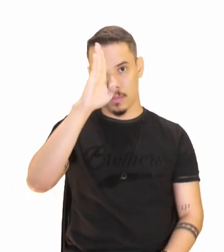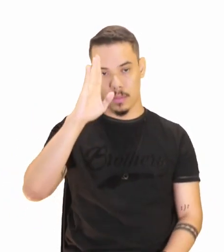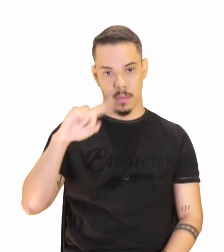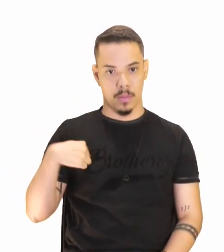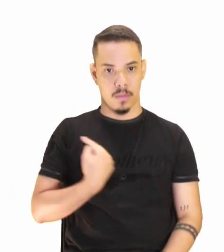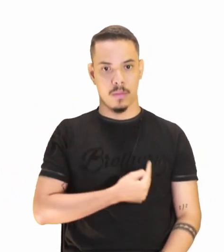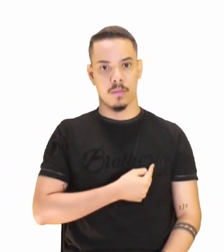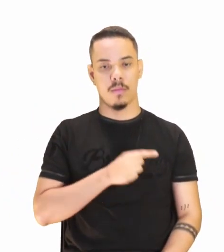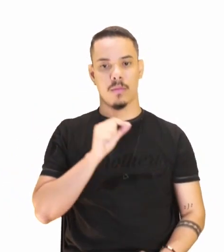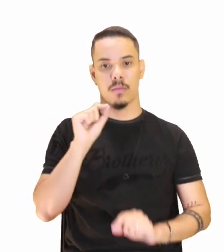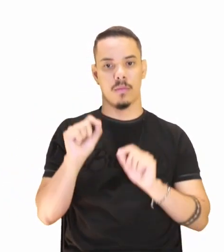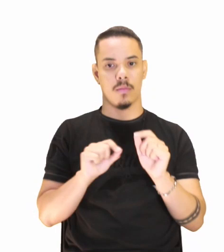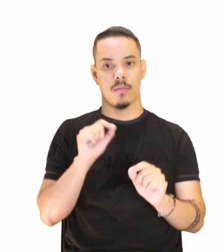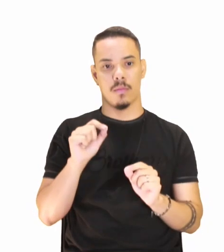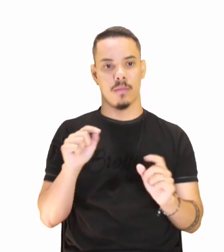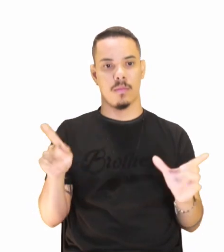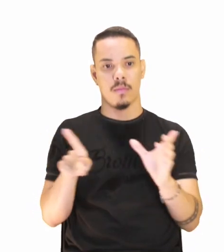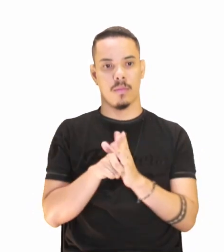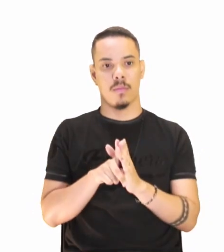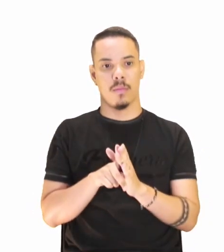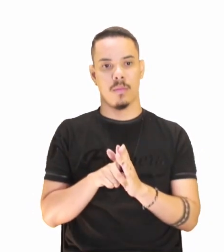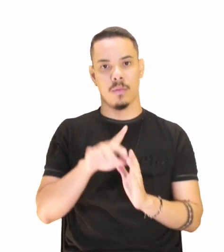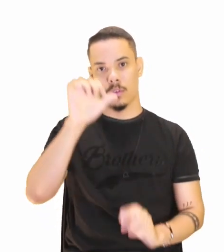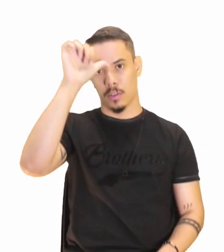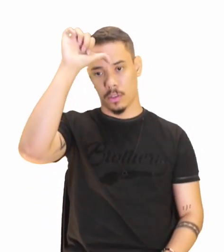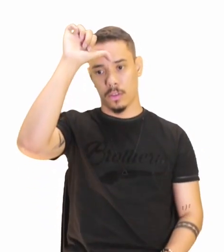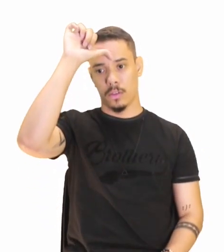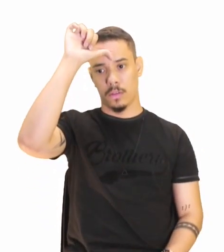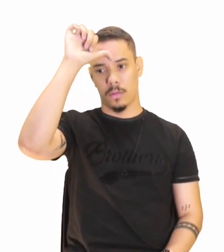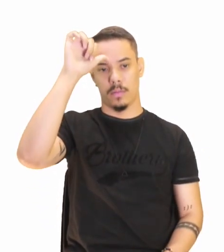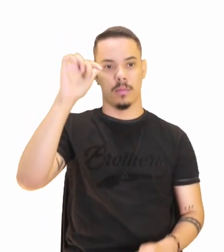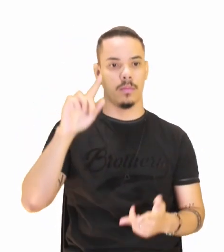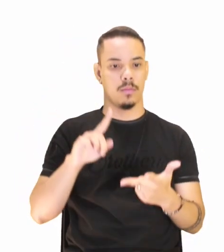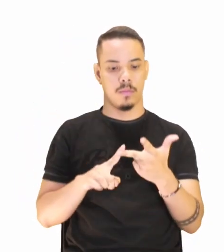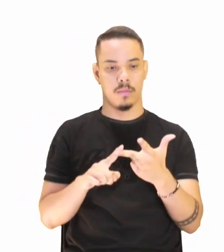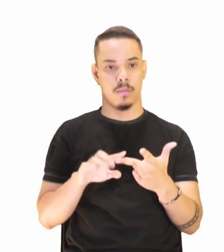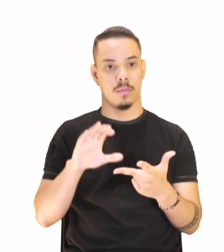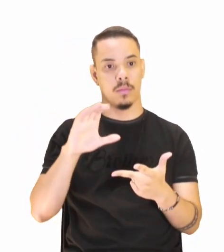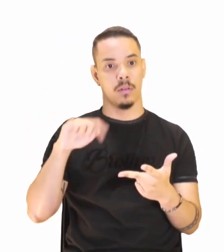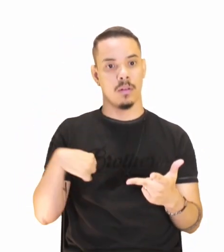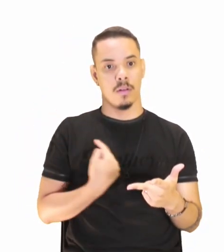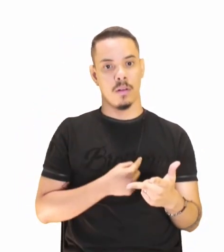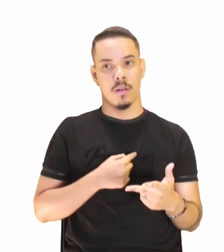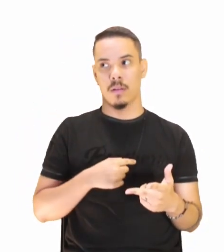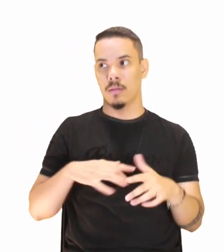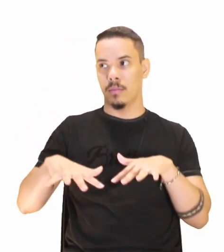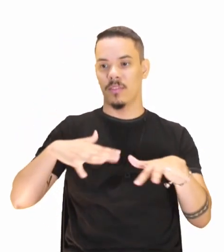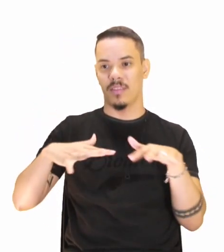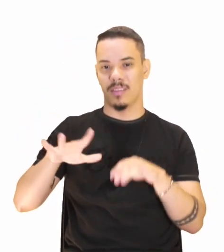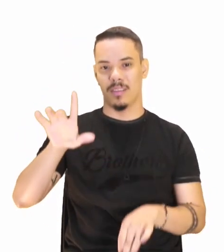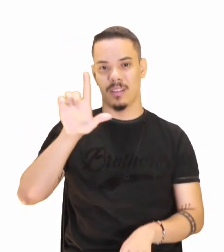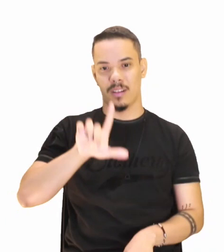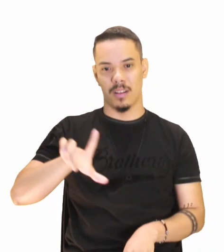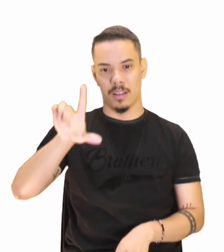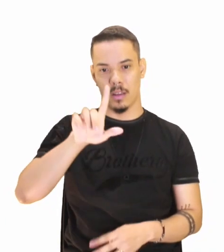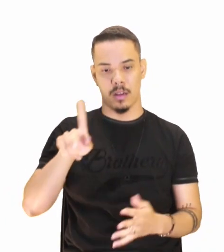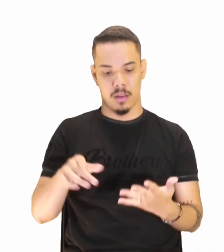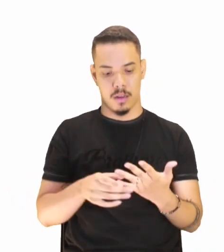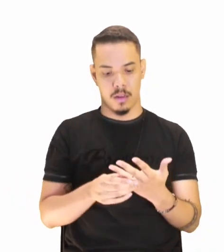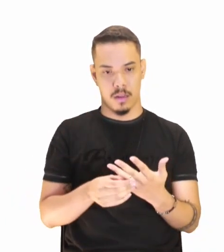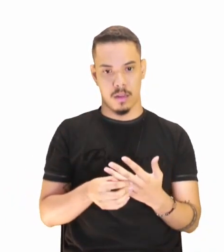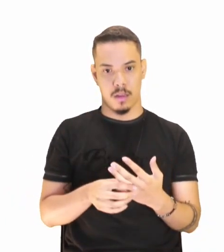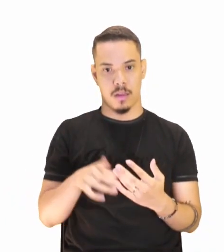para as teses do indianismo. C. Nossas manifestações literárias consistiam em